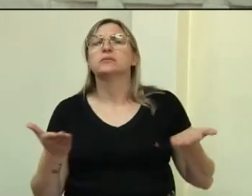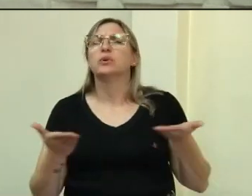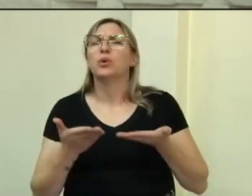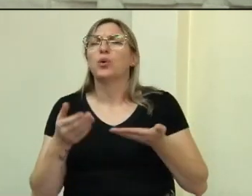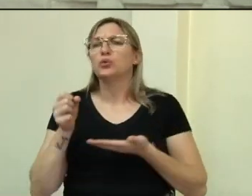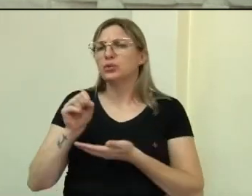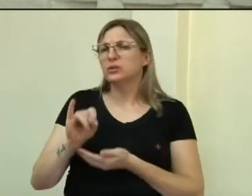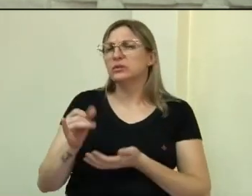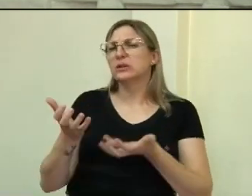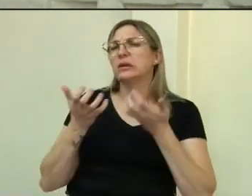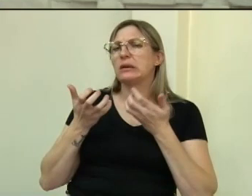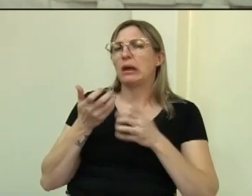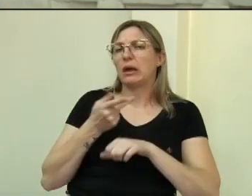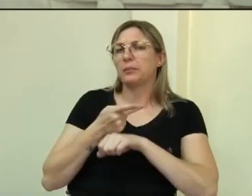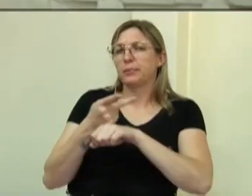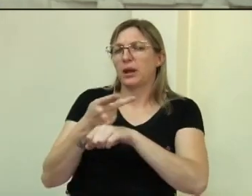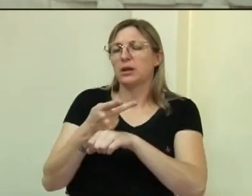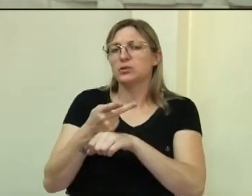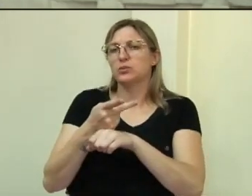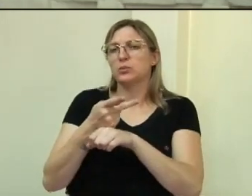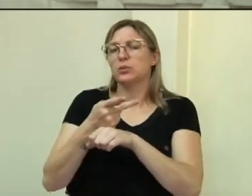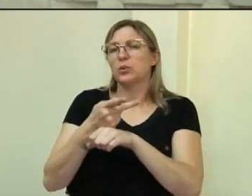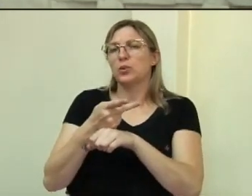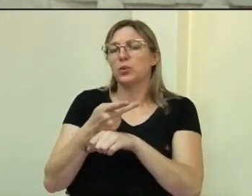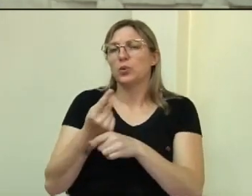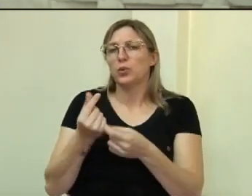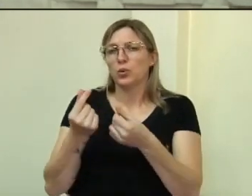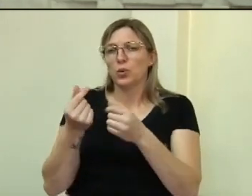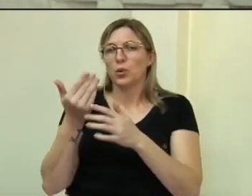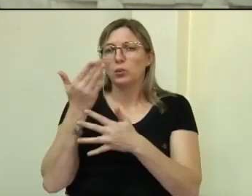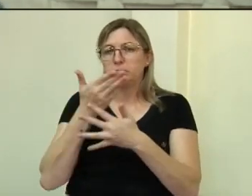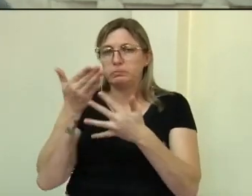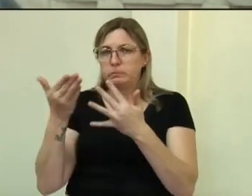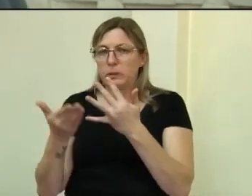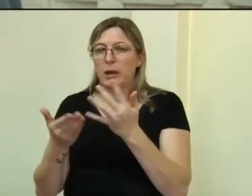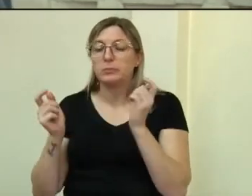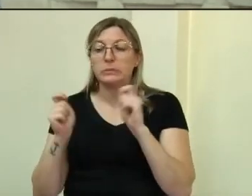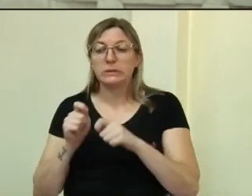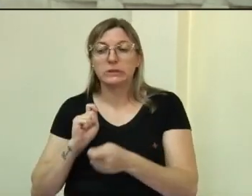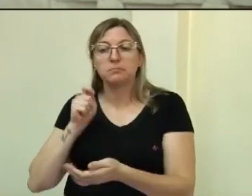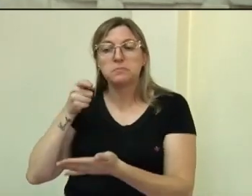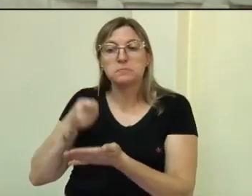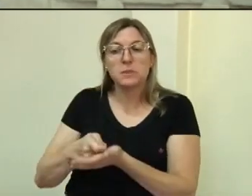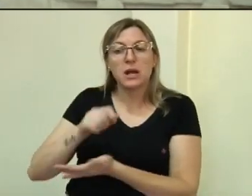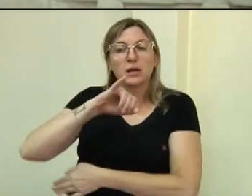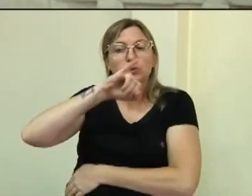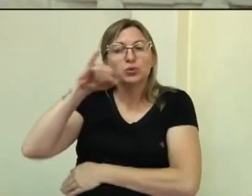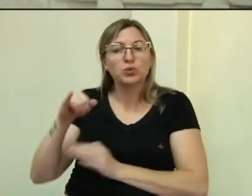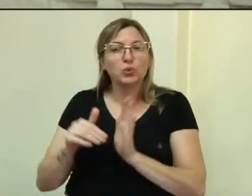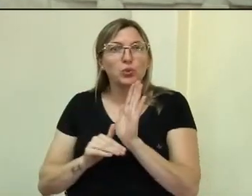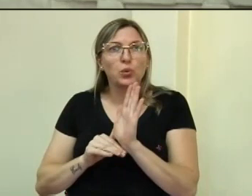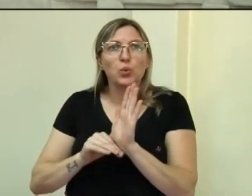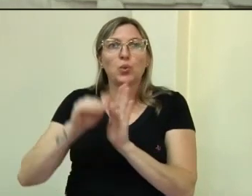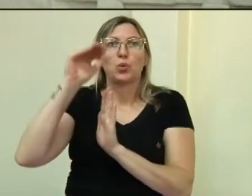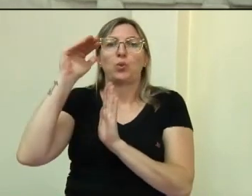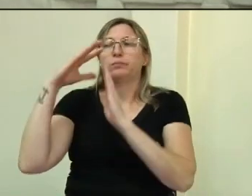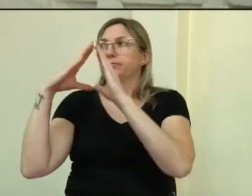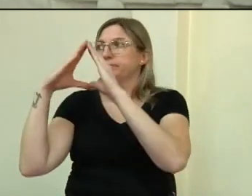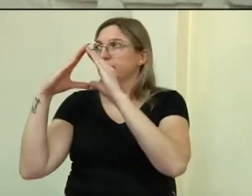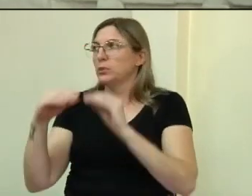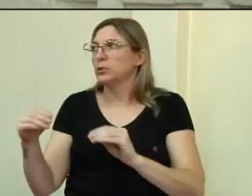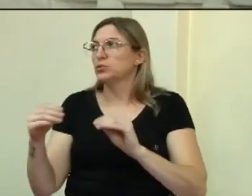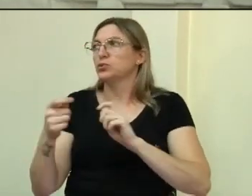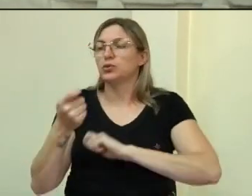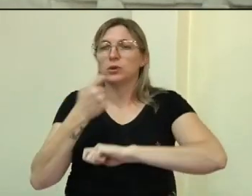crédito, tem que pagar um juro altíssimo e isso prejudica a nossa economia. E quem que comanda o Banco